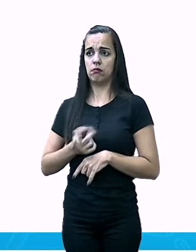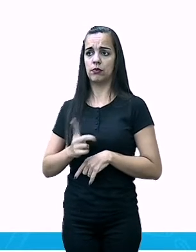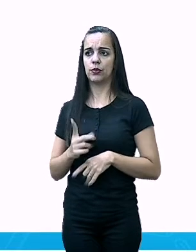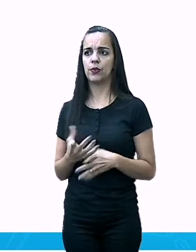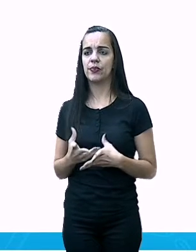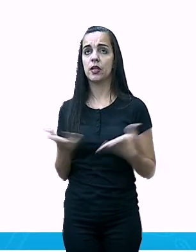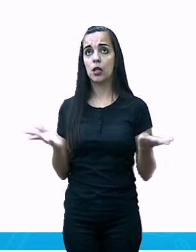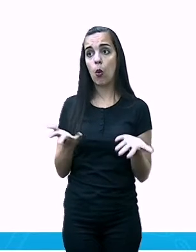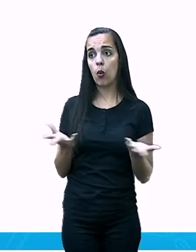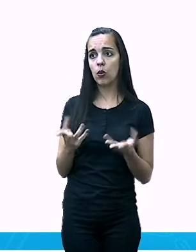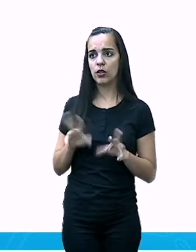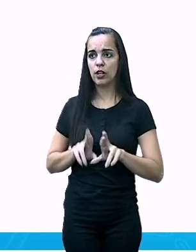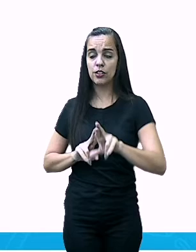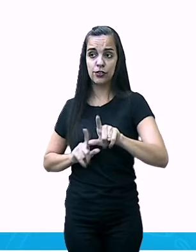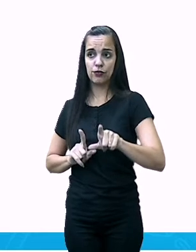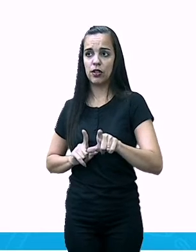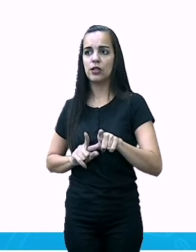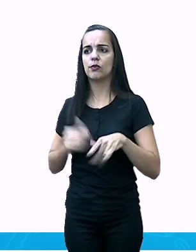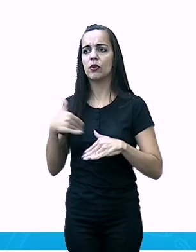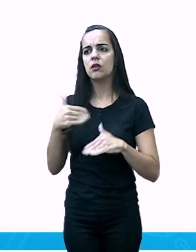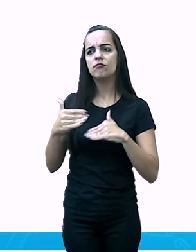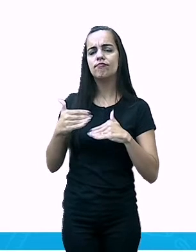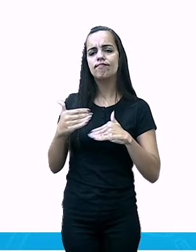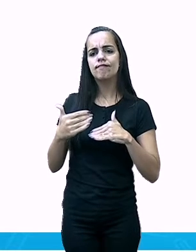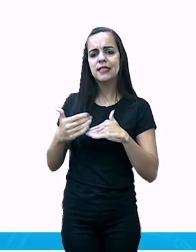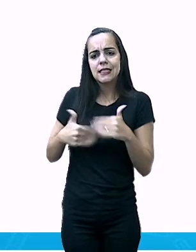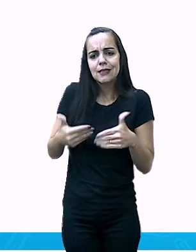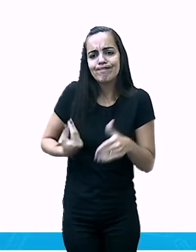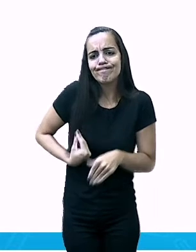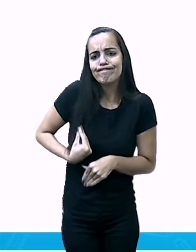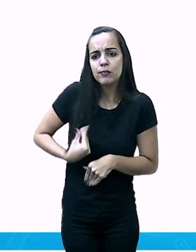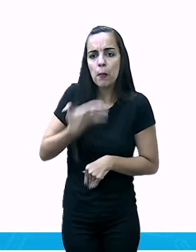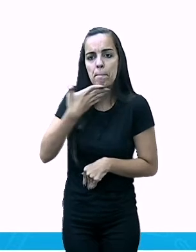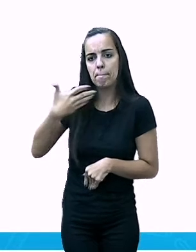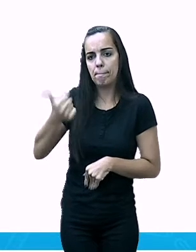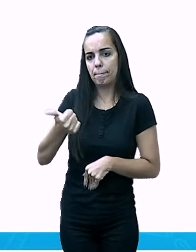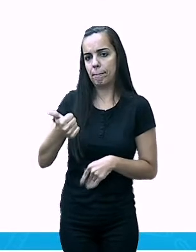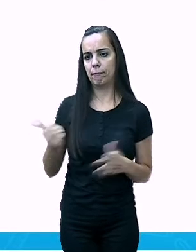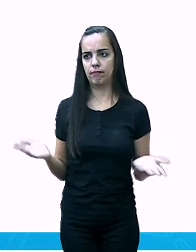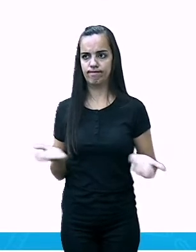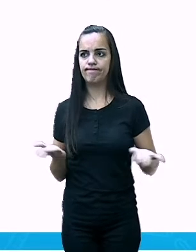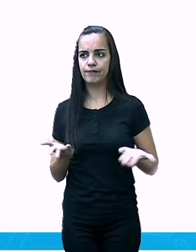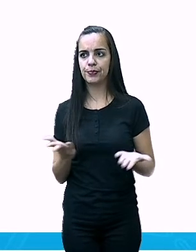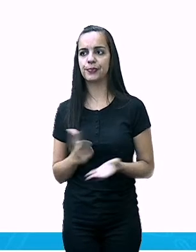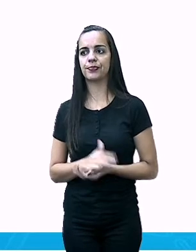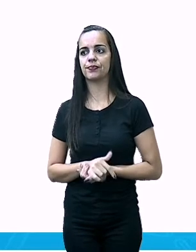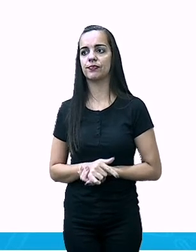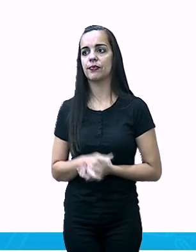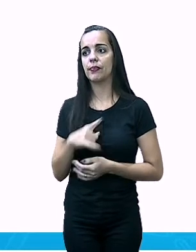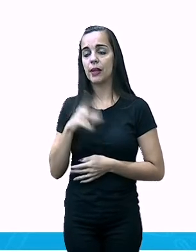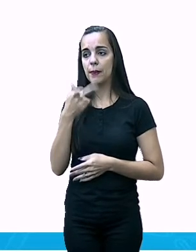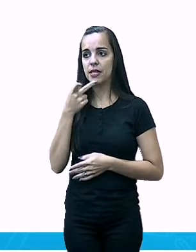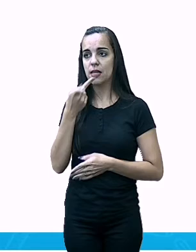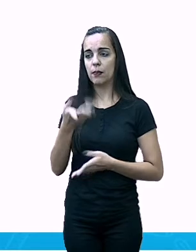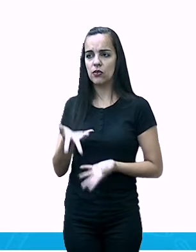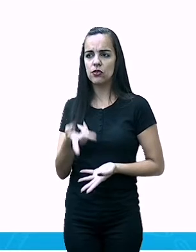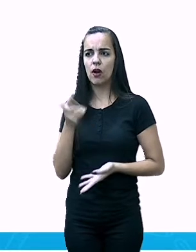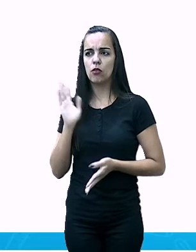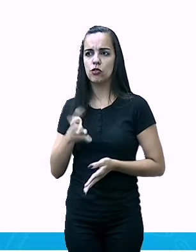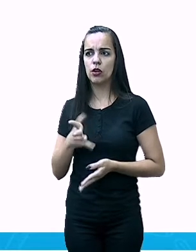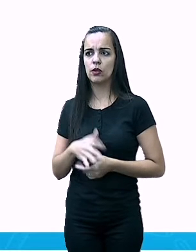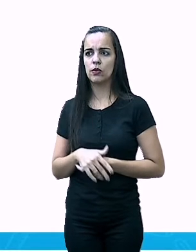como. Por quê? Porque a expectativa de vida já é maior. Lembra que eu disse para vocês, é